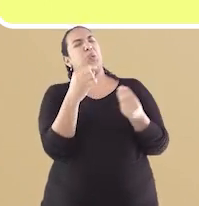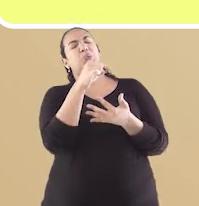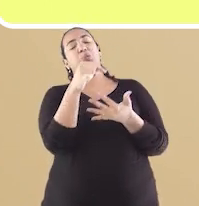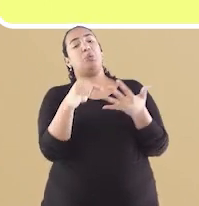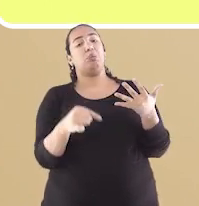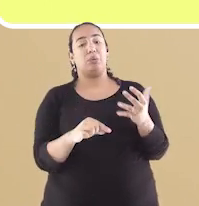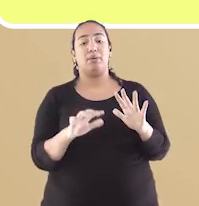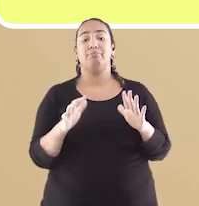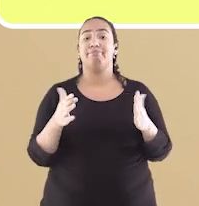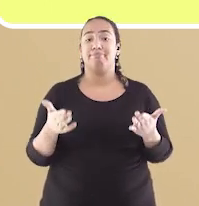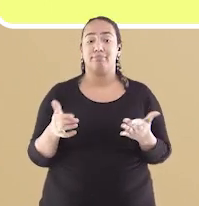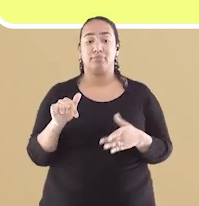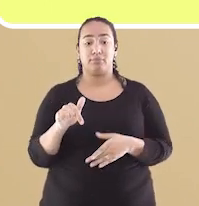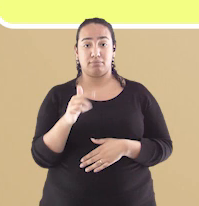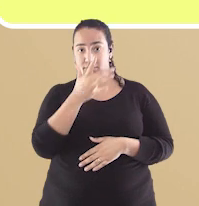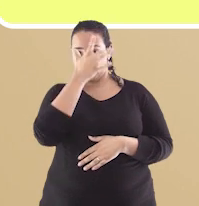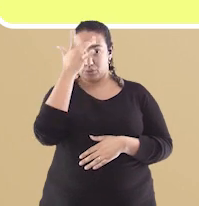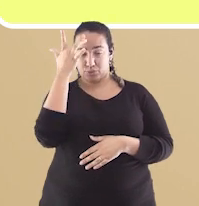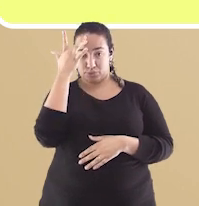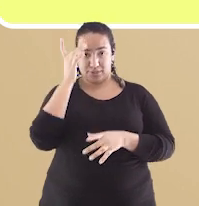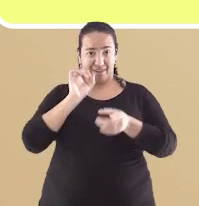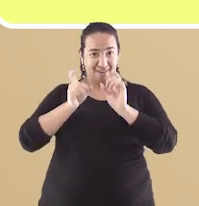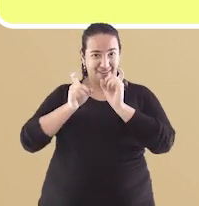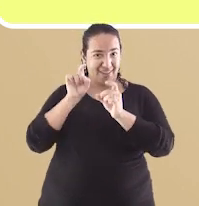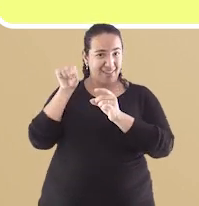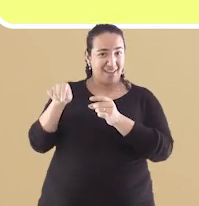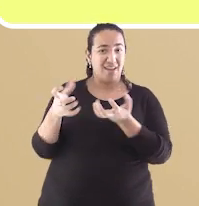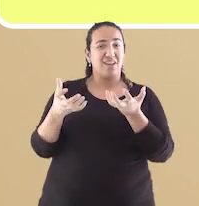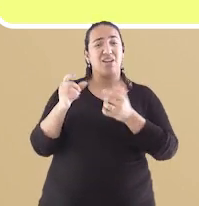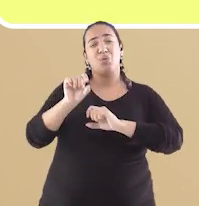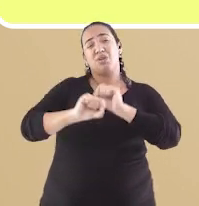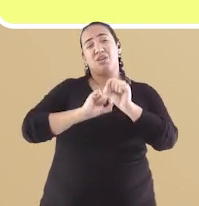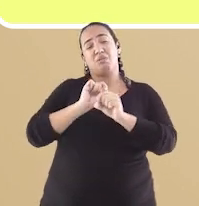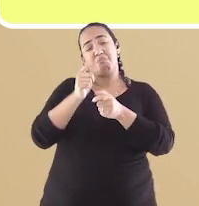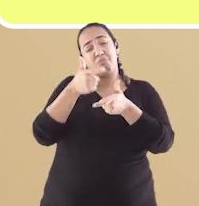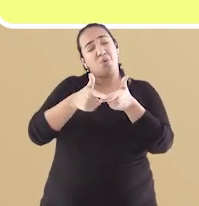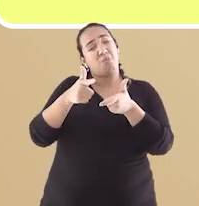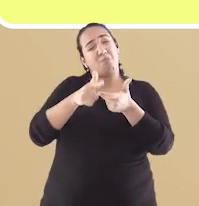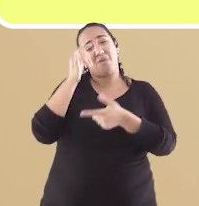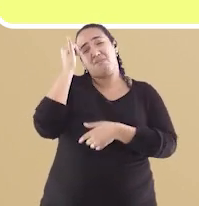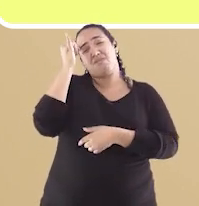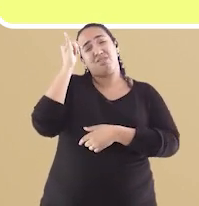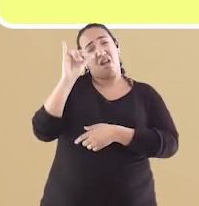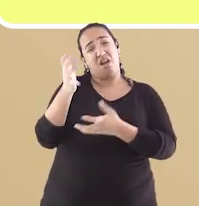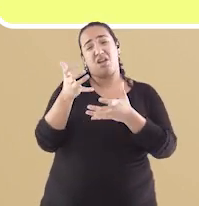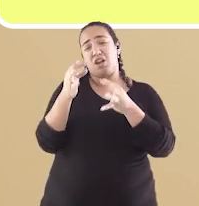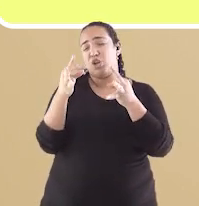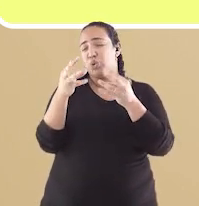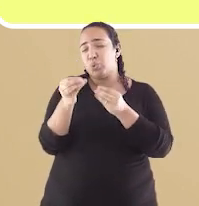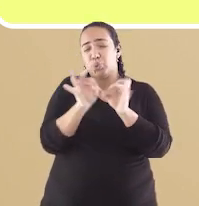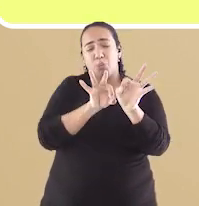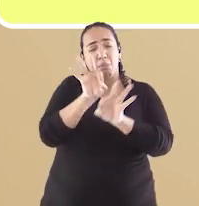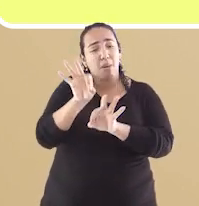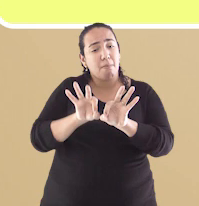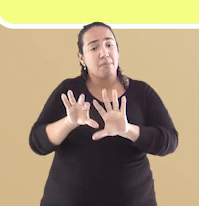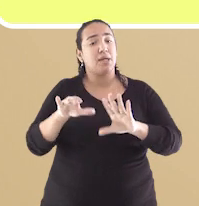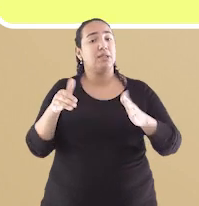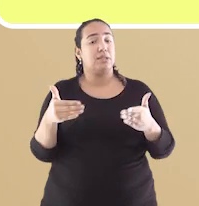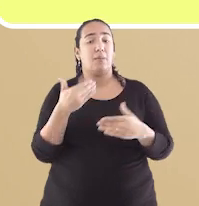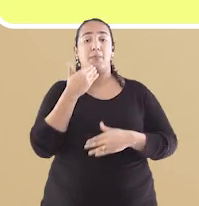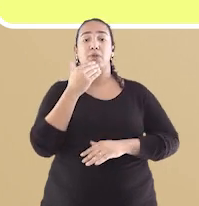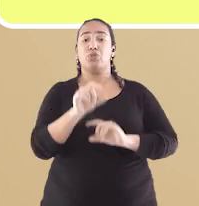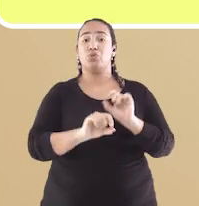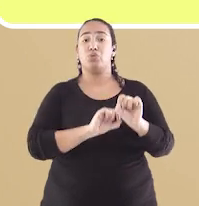Pois bem, o pessoal do Congresso de Viena queria evitar problemas e fazer tudo certinho. Por isso, eles